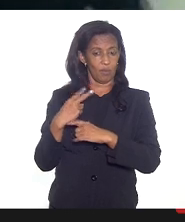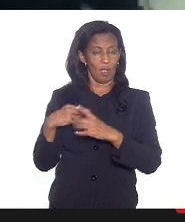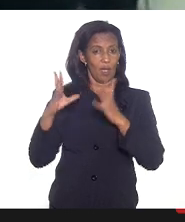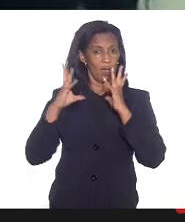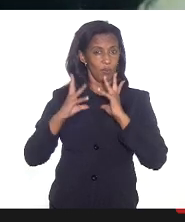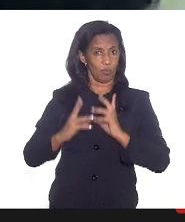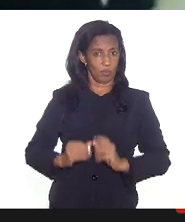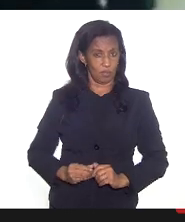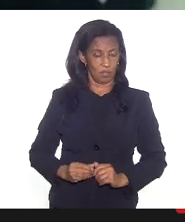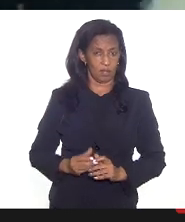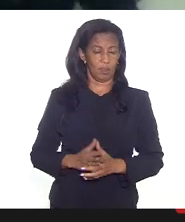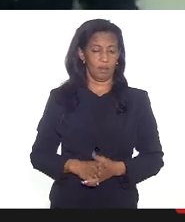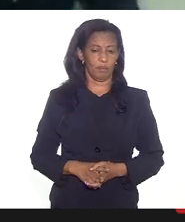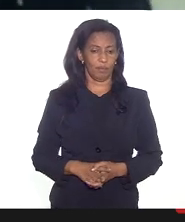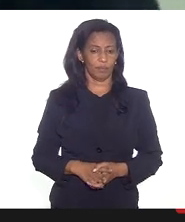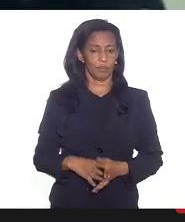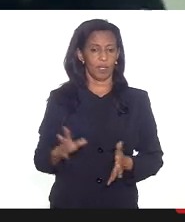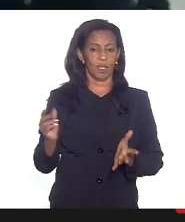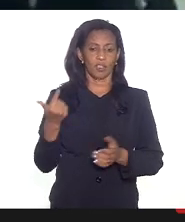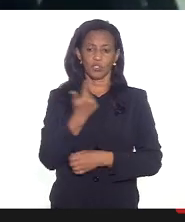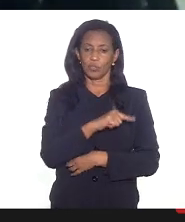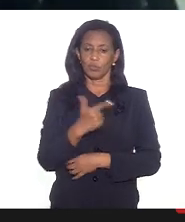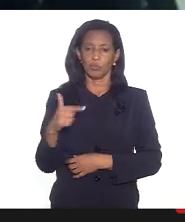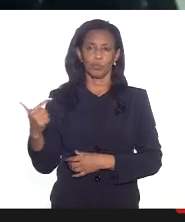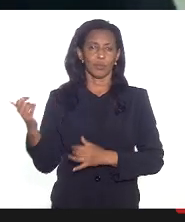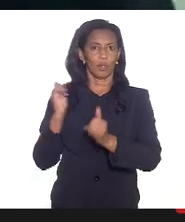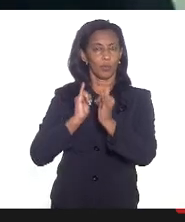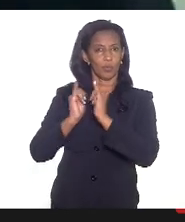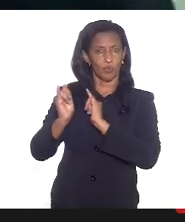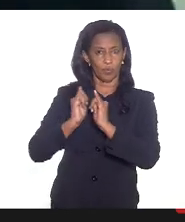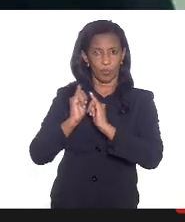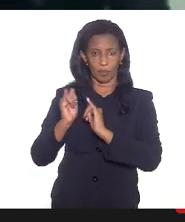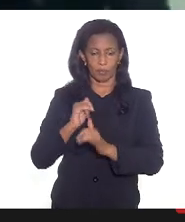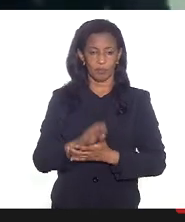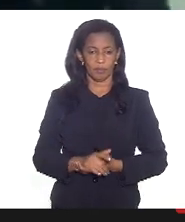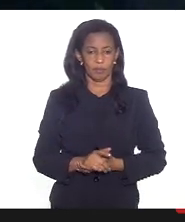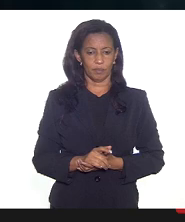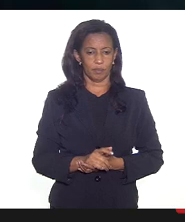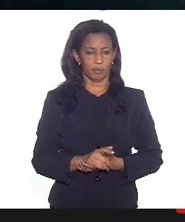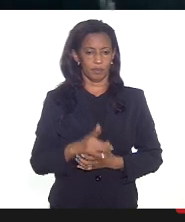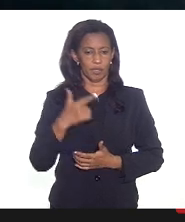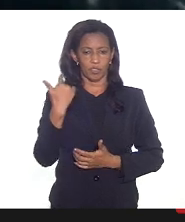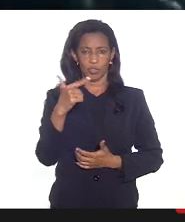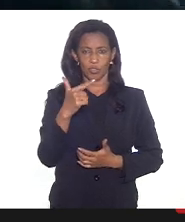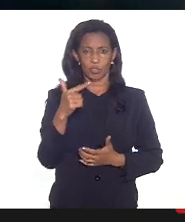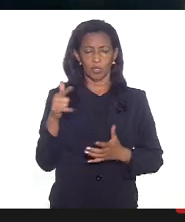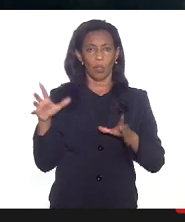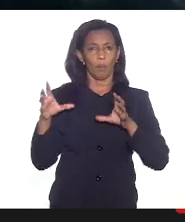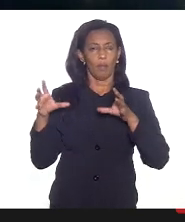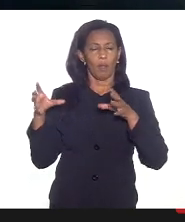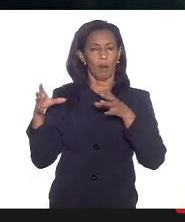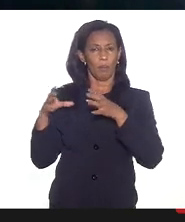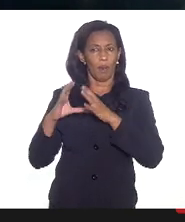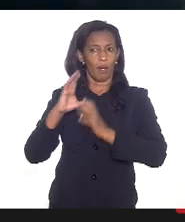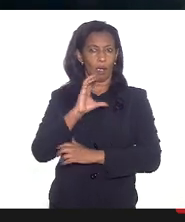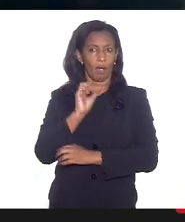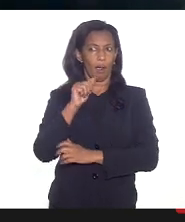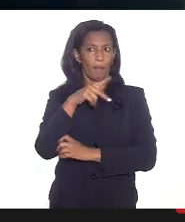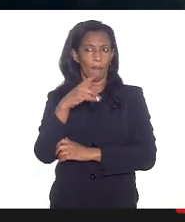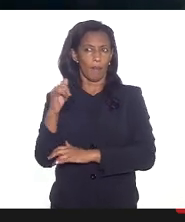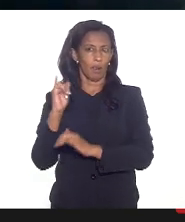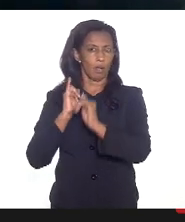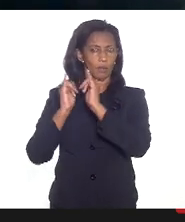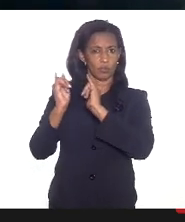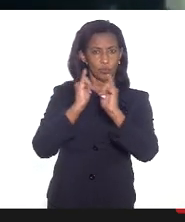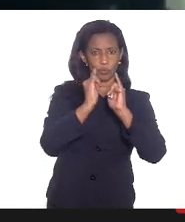tem hoje uma campanha unificada a nível nacional a gente tem uma campanha muito pontual sim se a gente pensar em termos